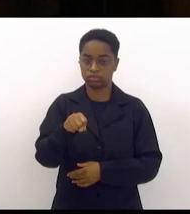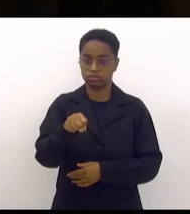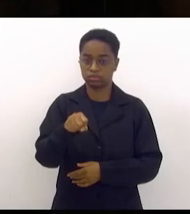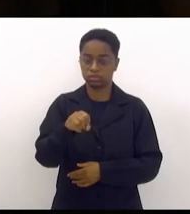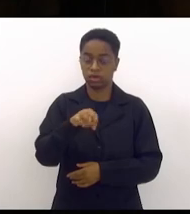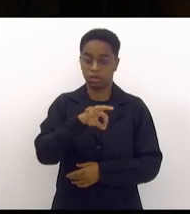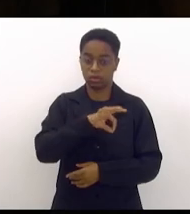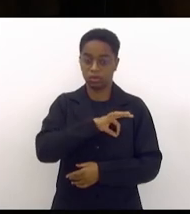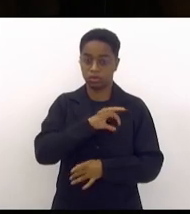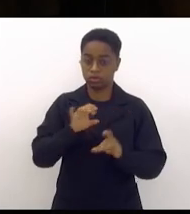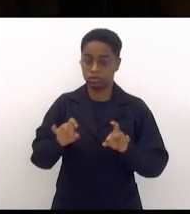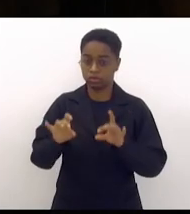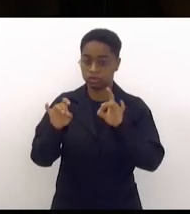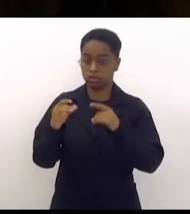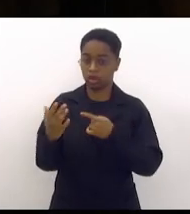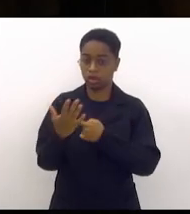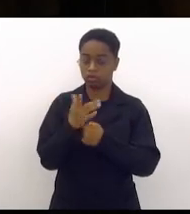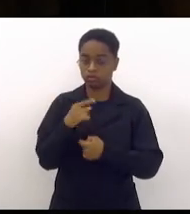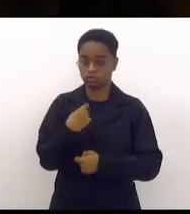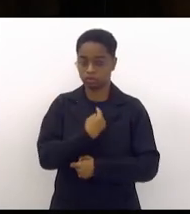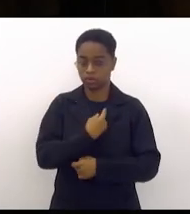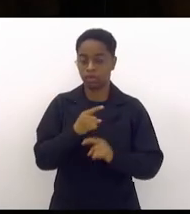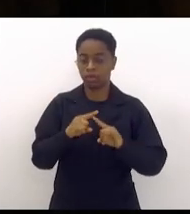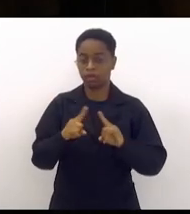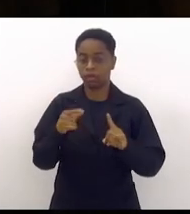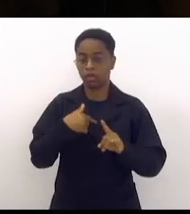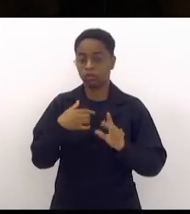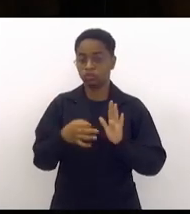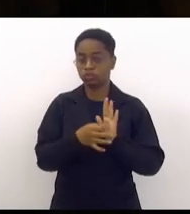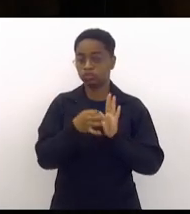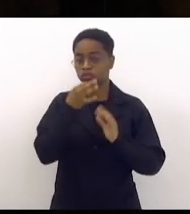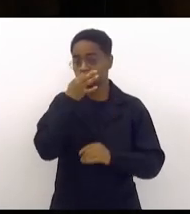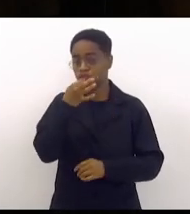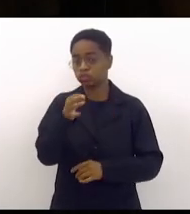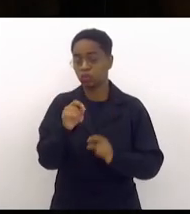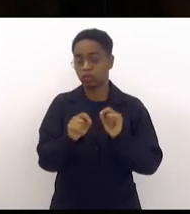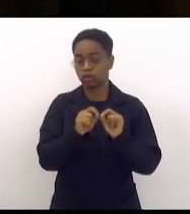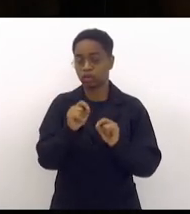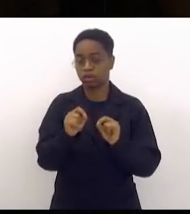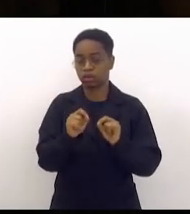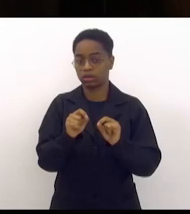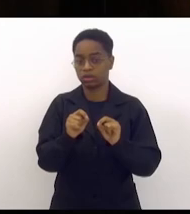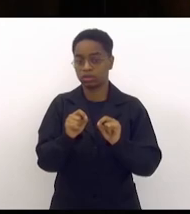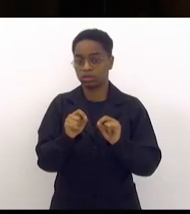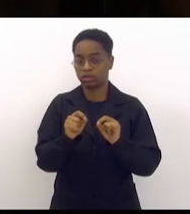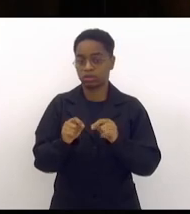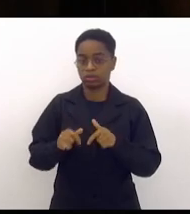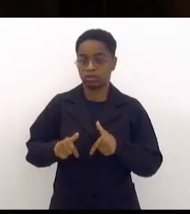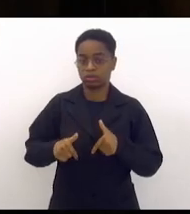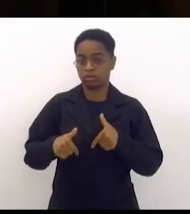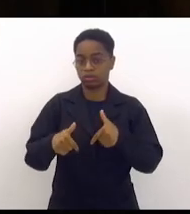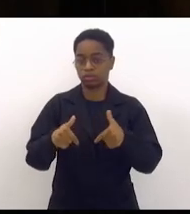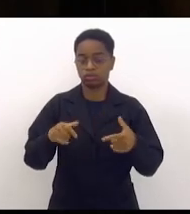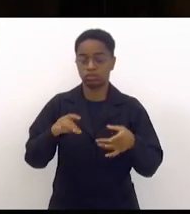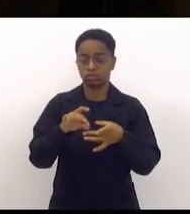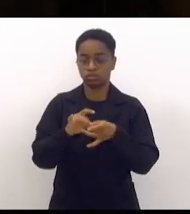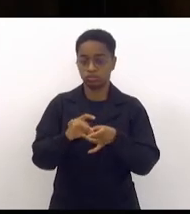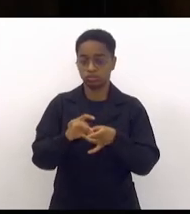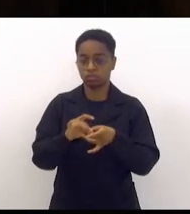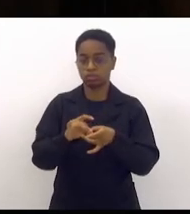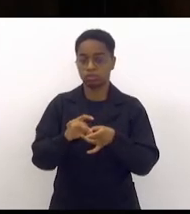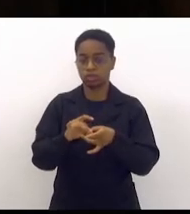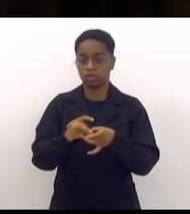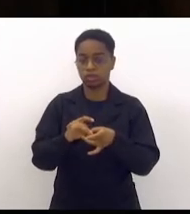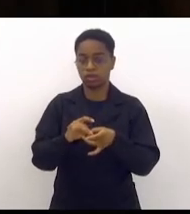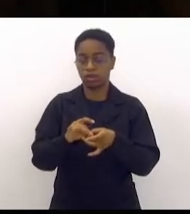especial para nos ajudar mas eu sugiro que o faça com os militares do